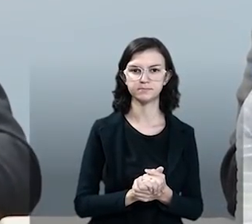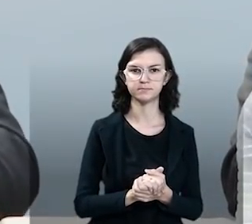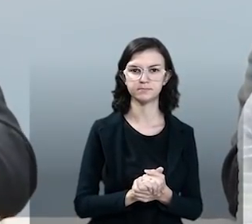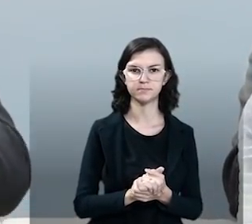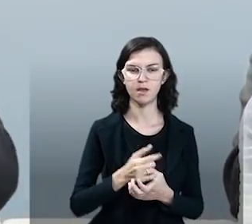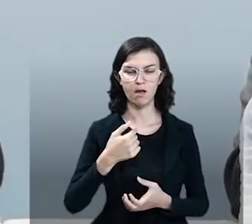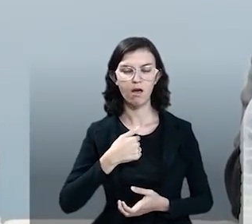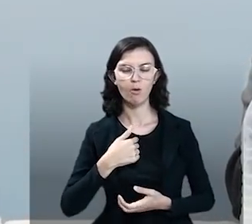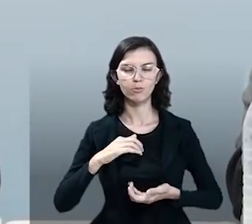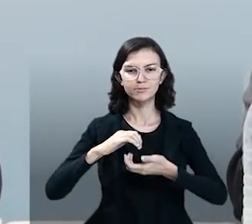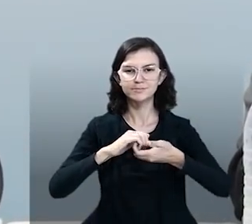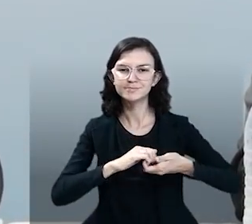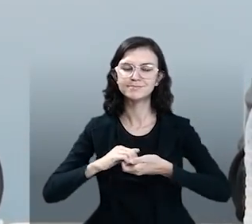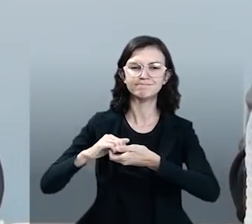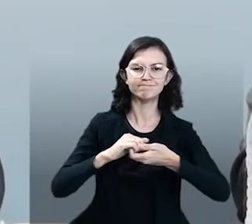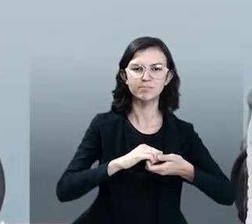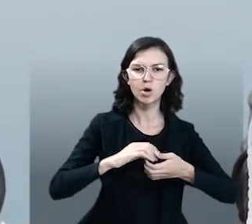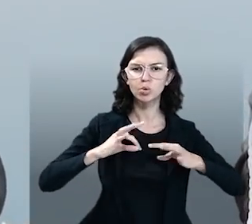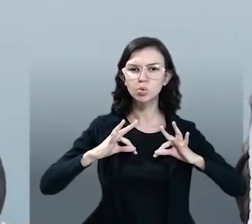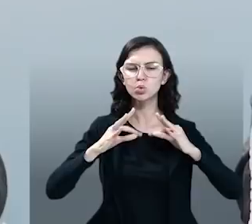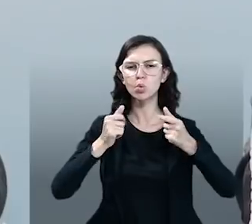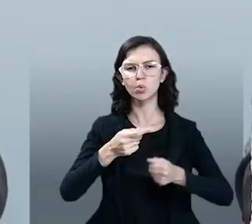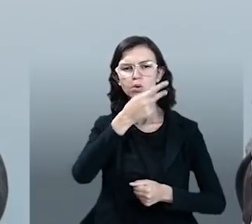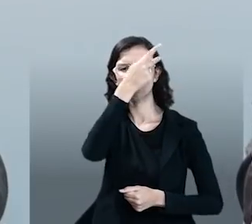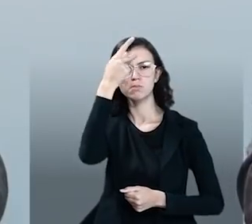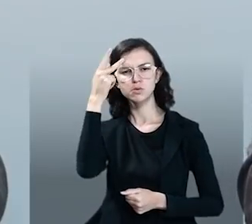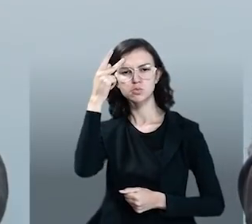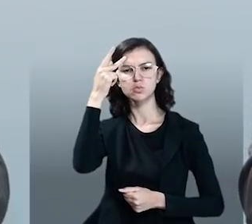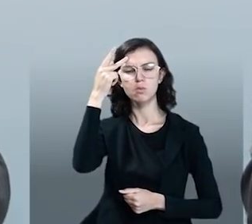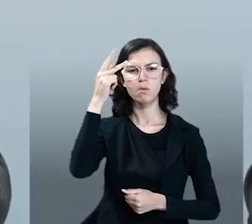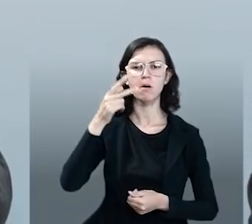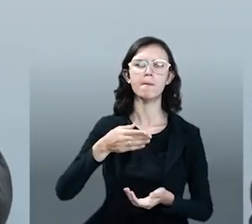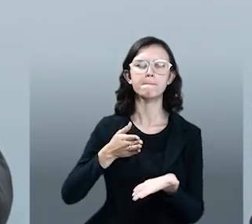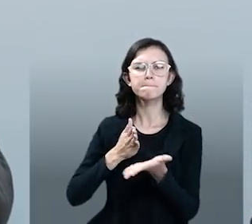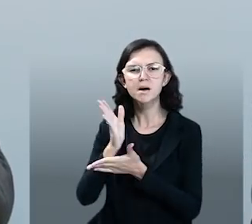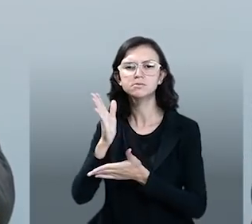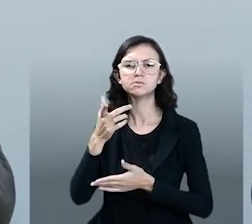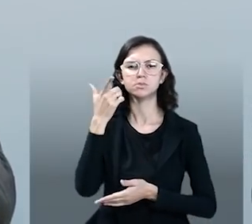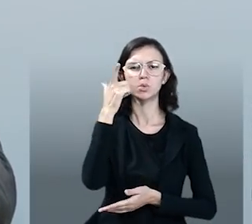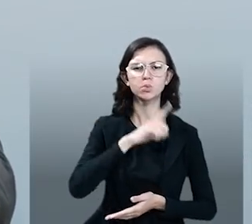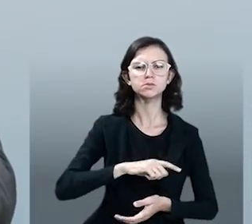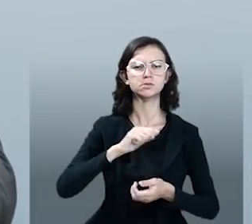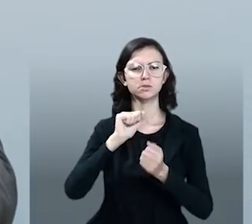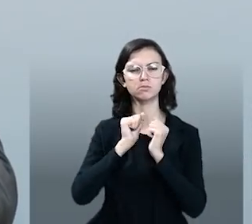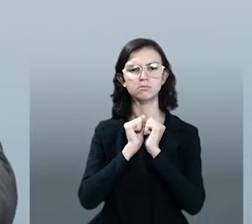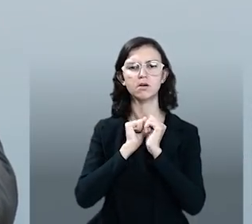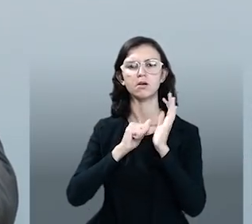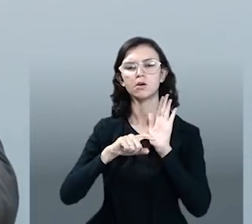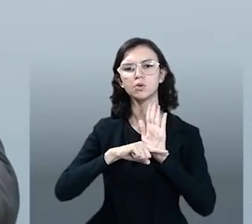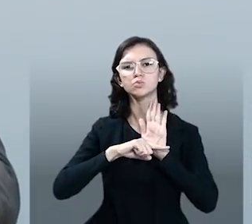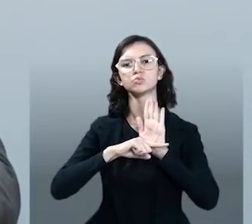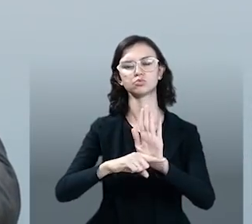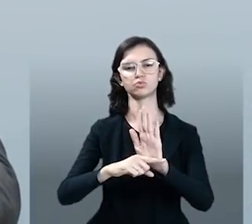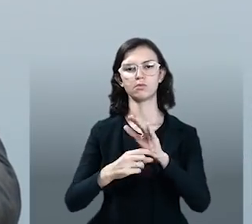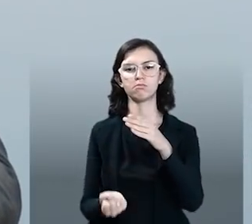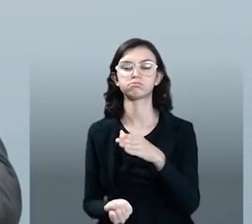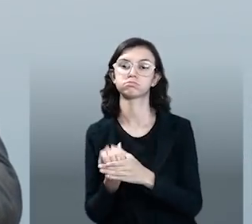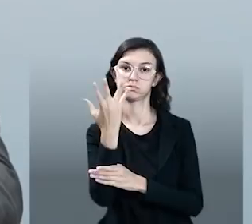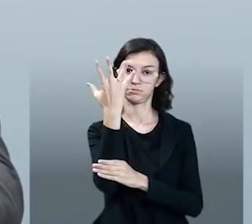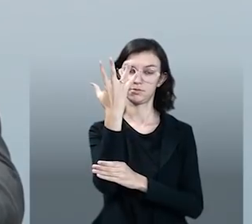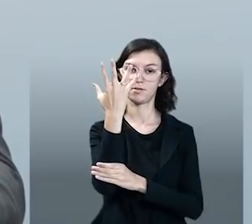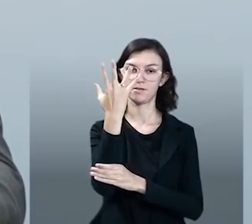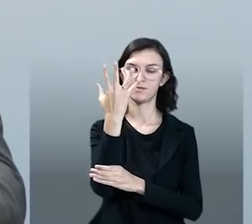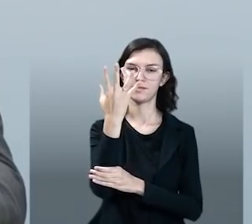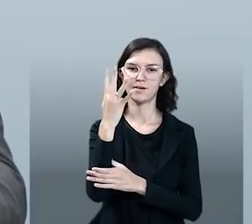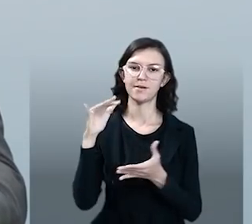assim, meu cumprimento a todos os atores e a todos os protagonistas que estão